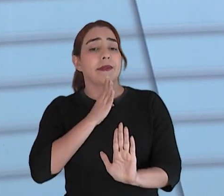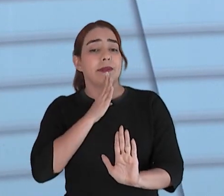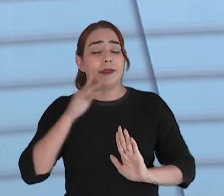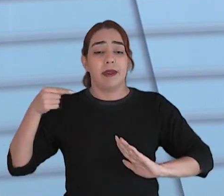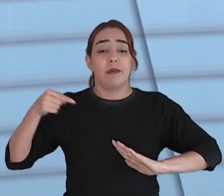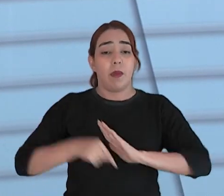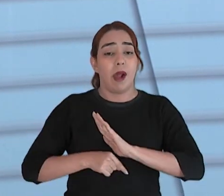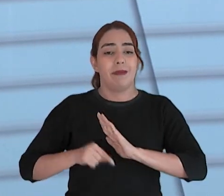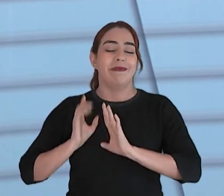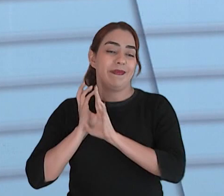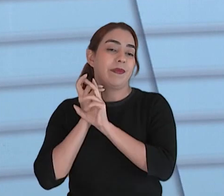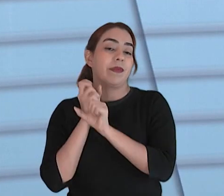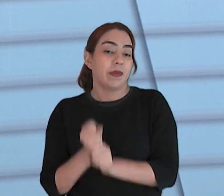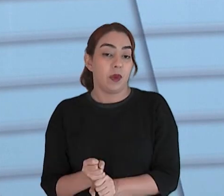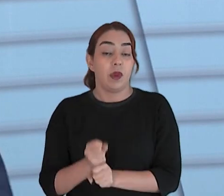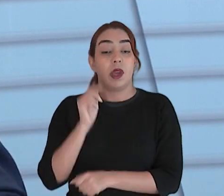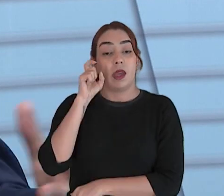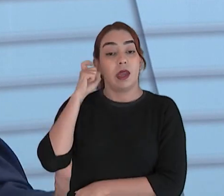longa história,